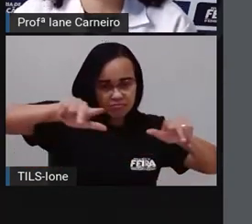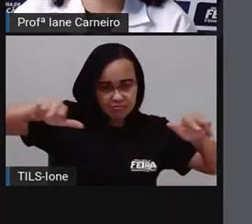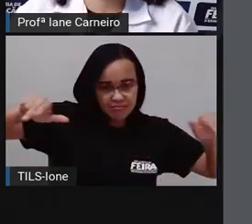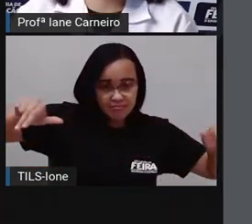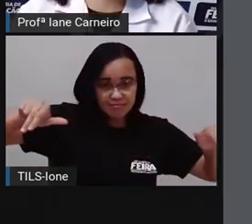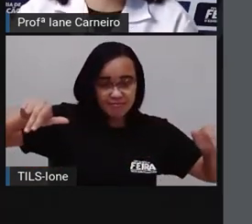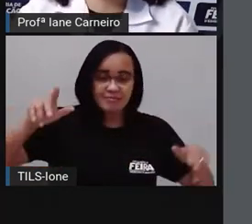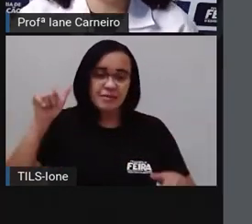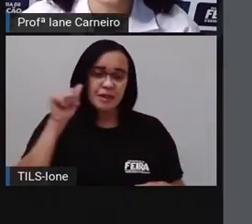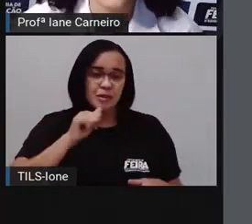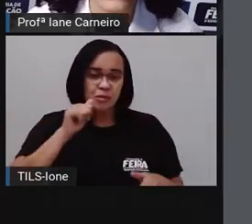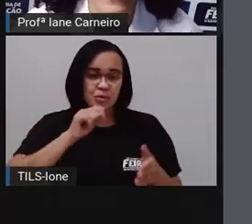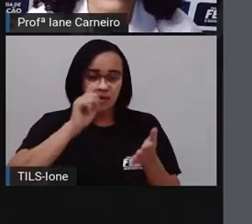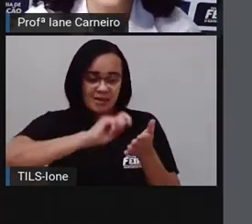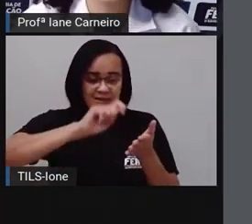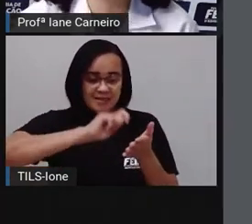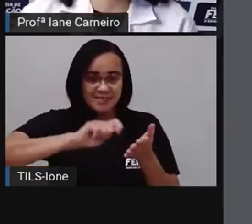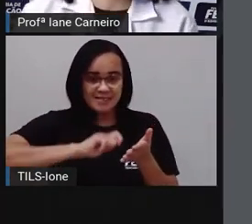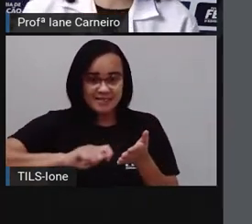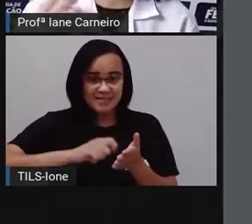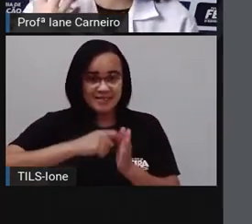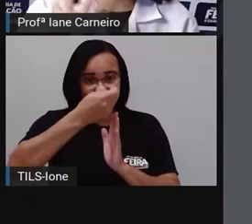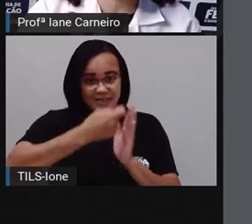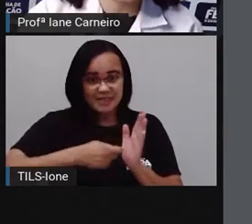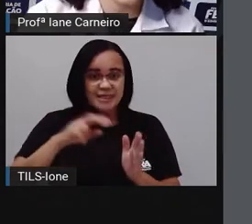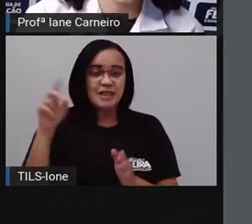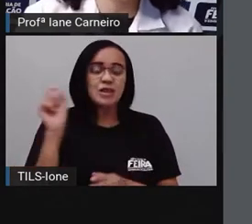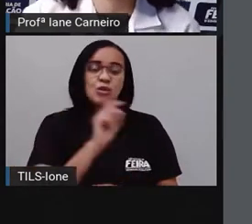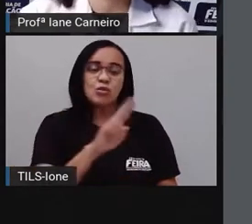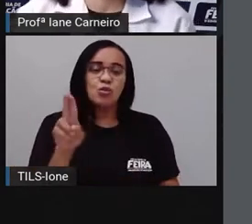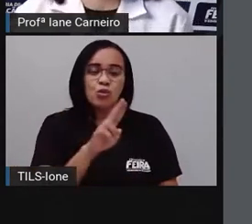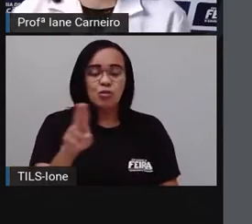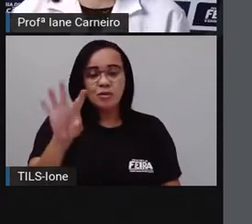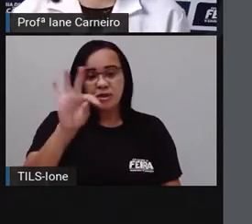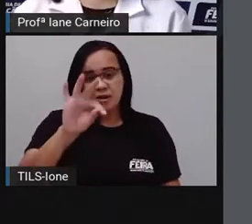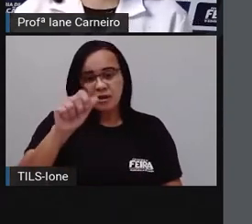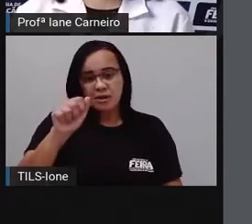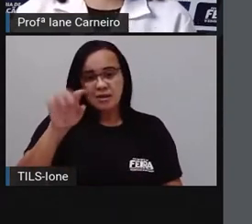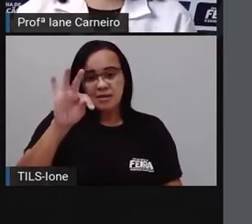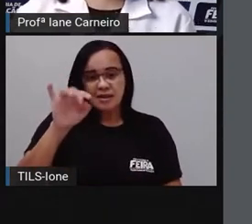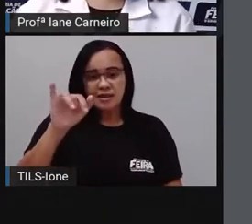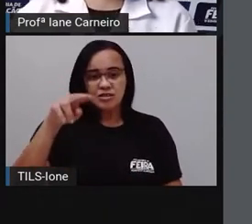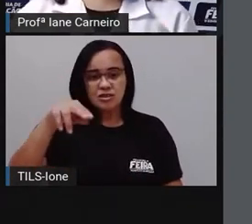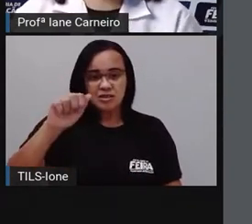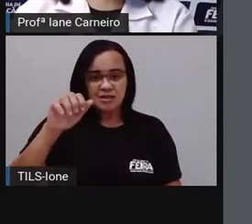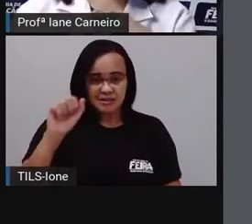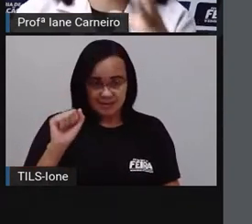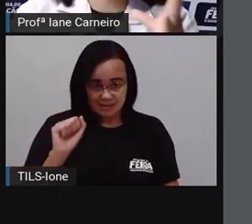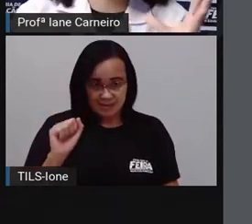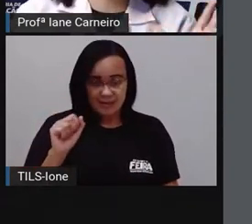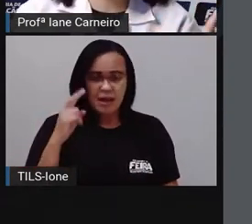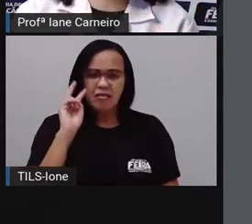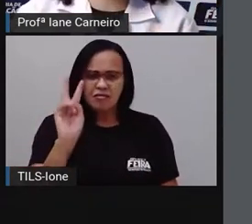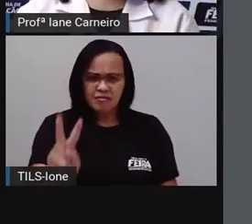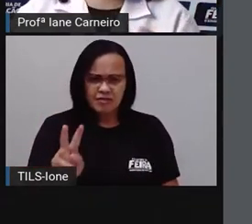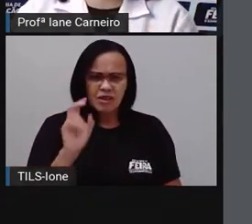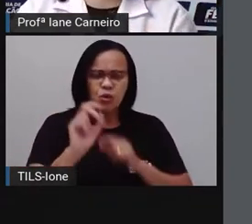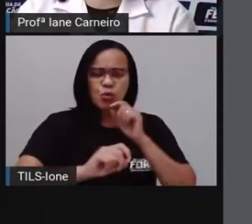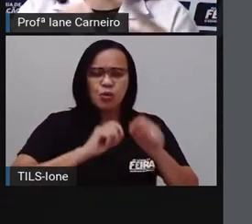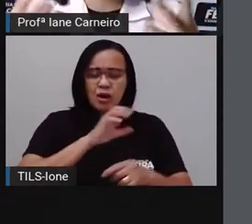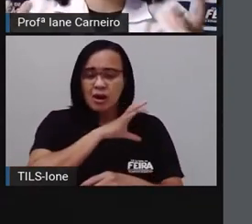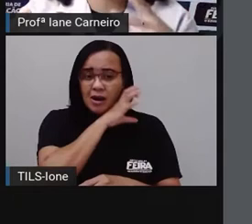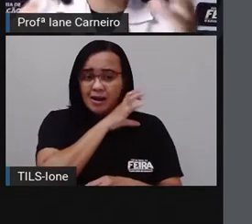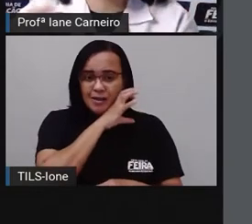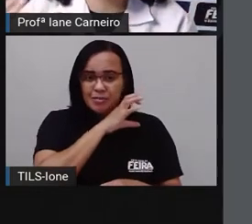Olha só a capa do livro, né? A gente vê alguns animais, a impressão que dá, né? Que eles